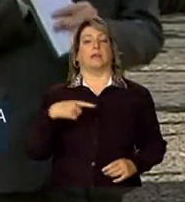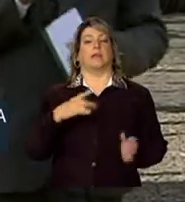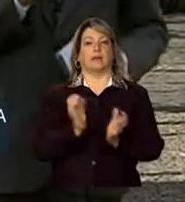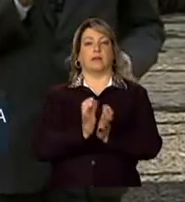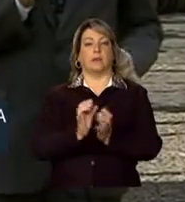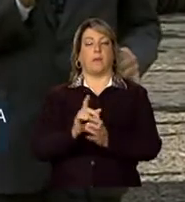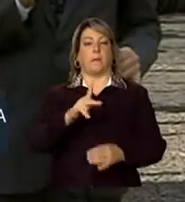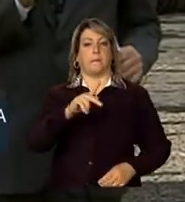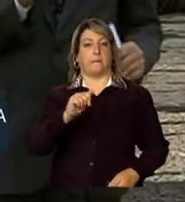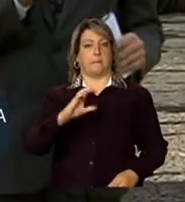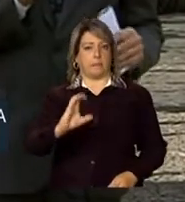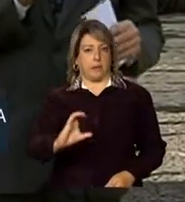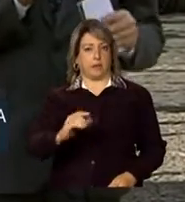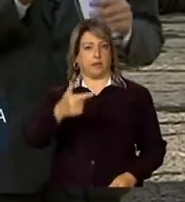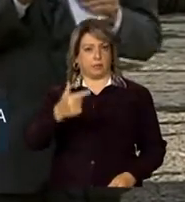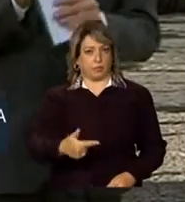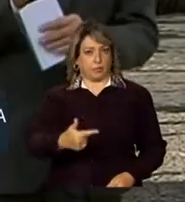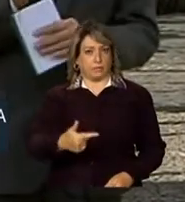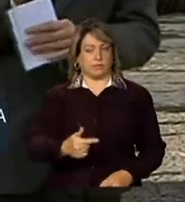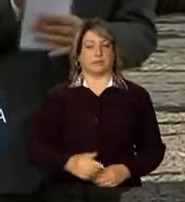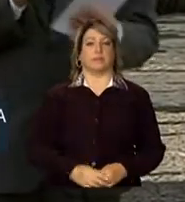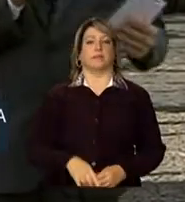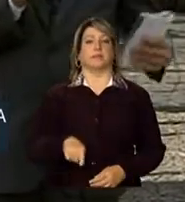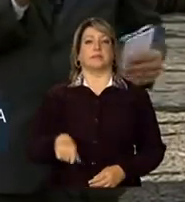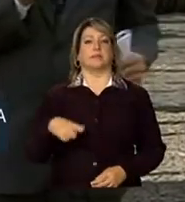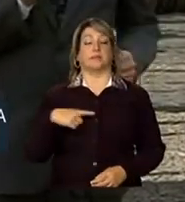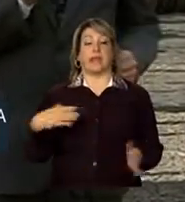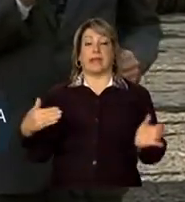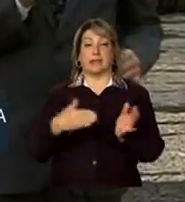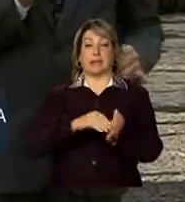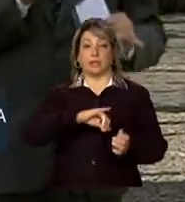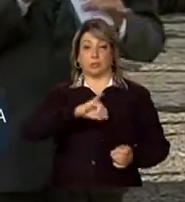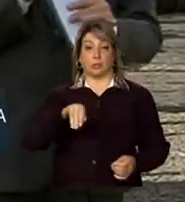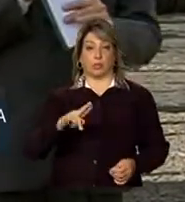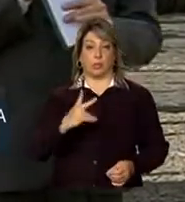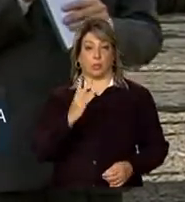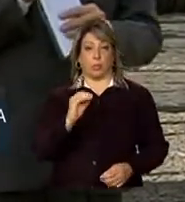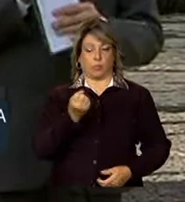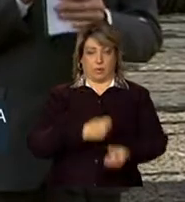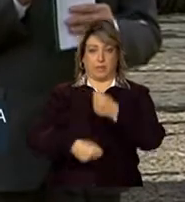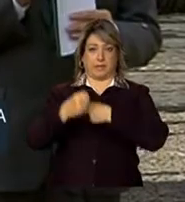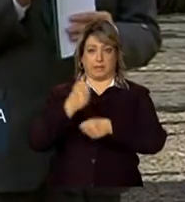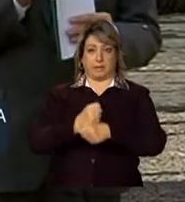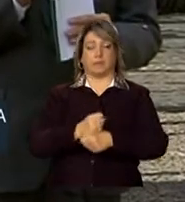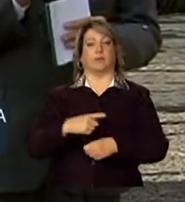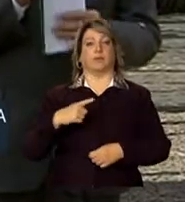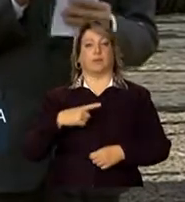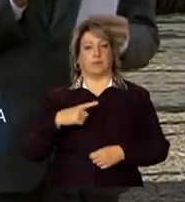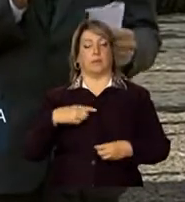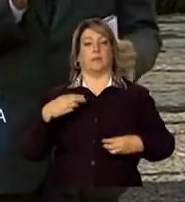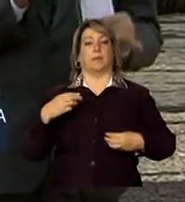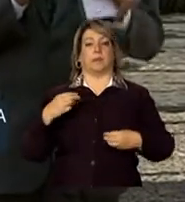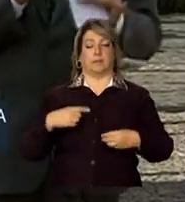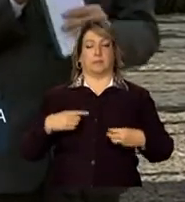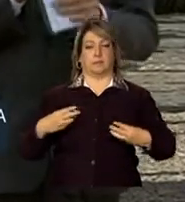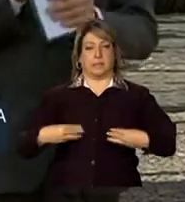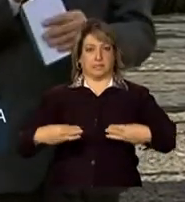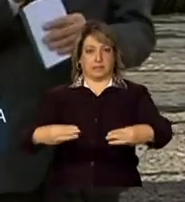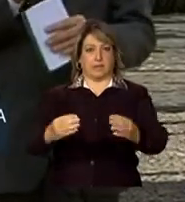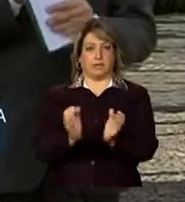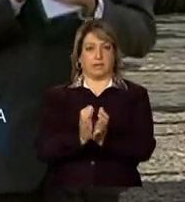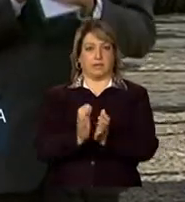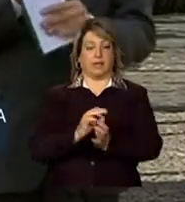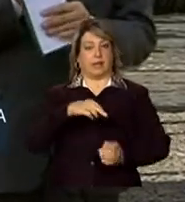aceleração do crescimento, o PAC-2. Até julho do ano passado, o Ministério do Desenvolvimento Agrário já doou 1